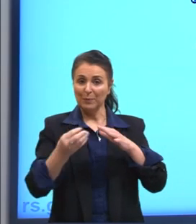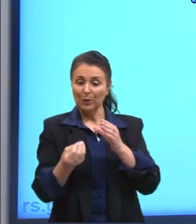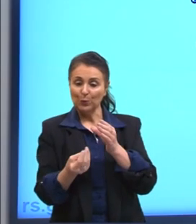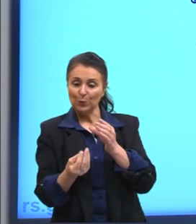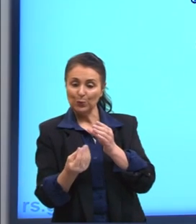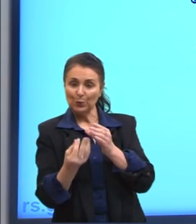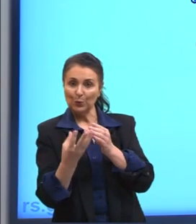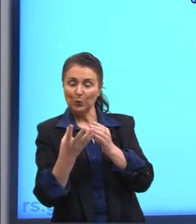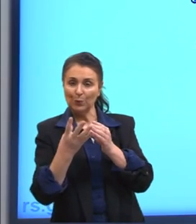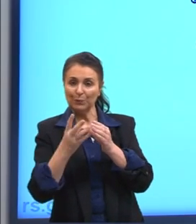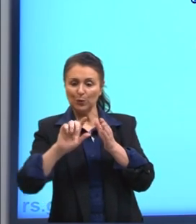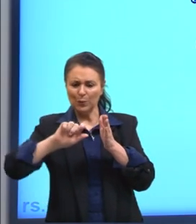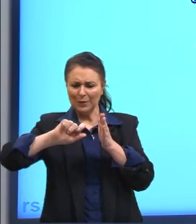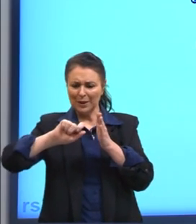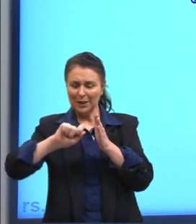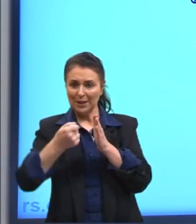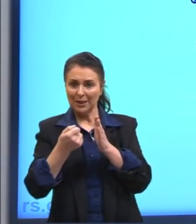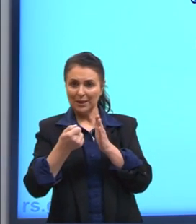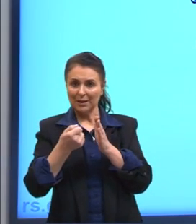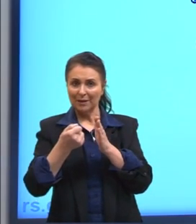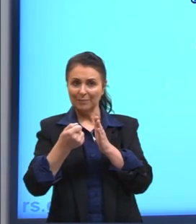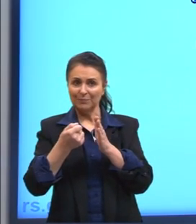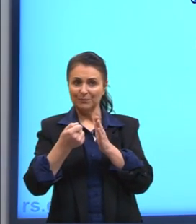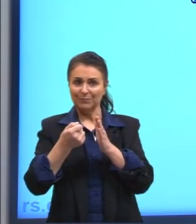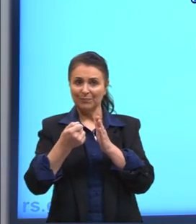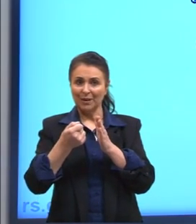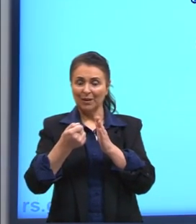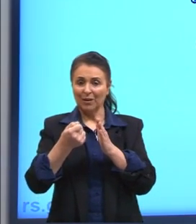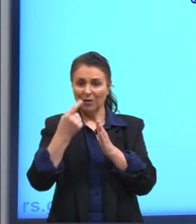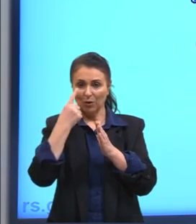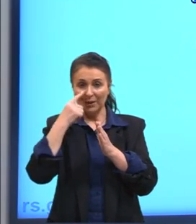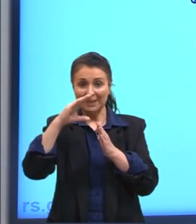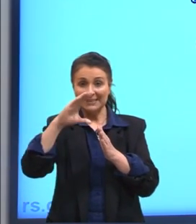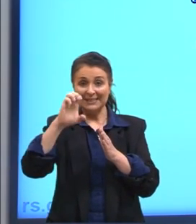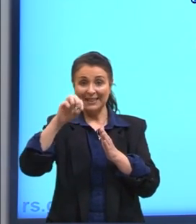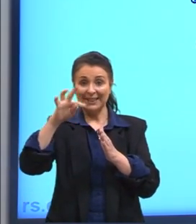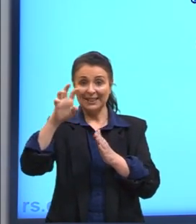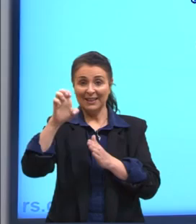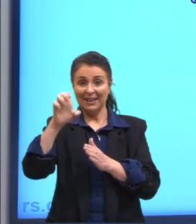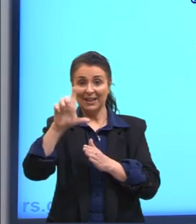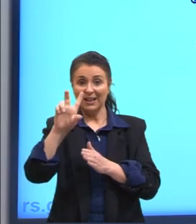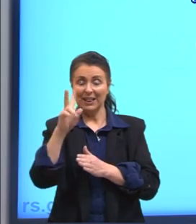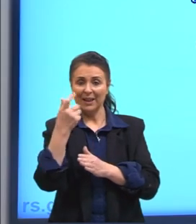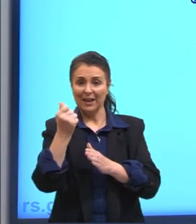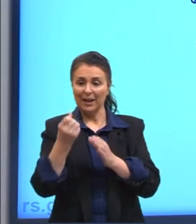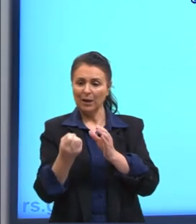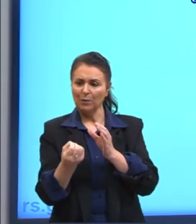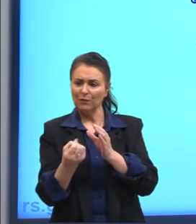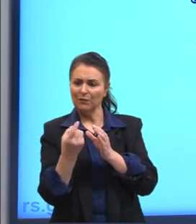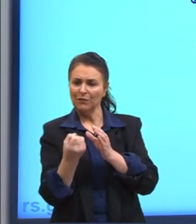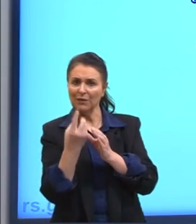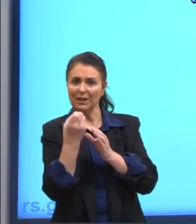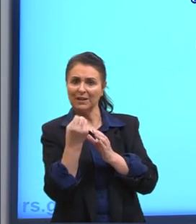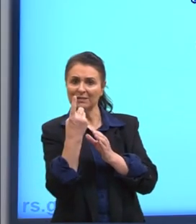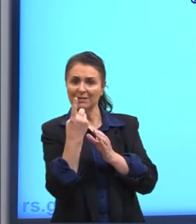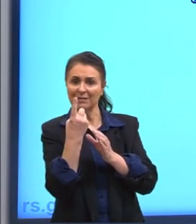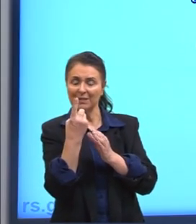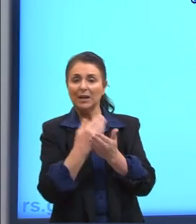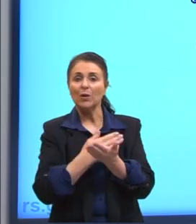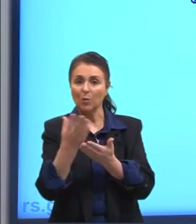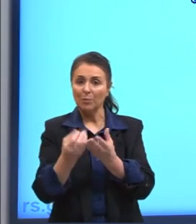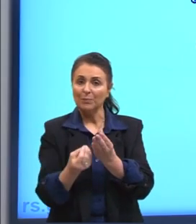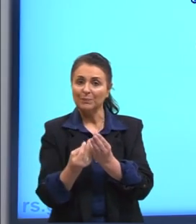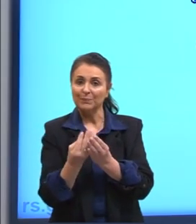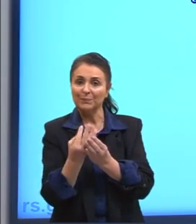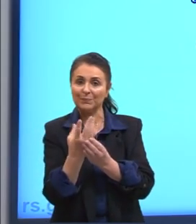ignição, que é uma questão ali de um... Uma centelha que fala, né, é como se fosse uma faísquinha, tá? Que é gerada ali, ó.